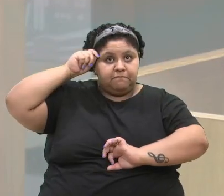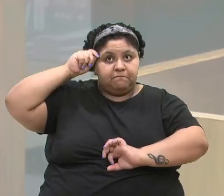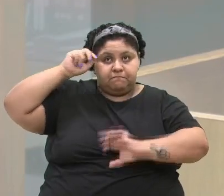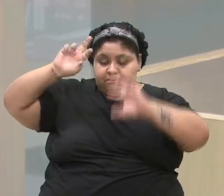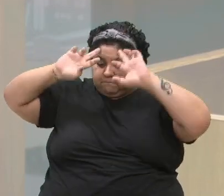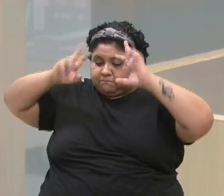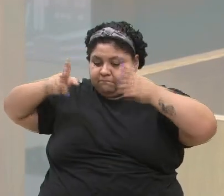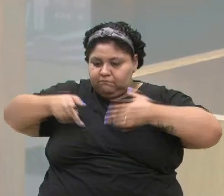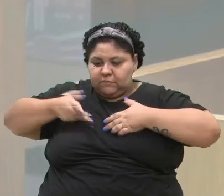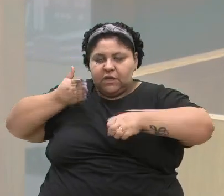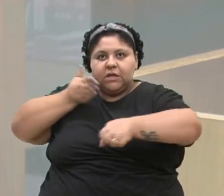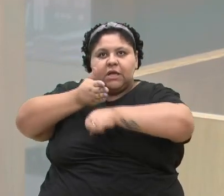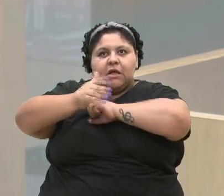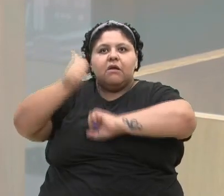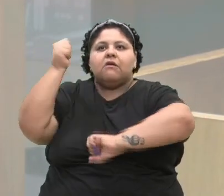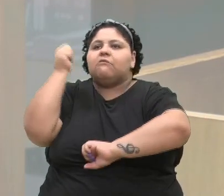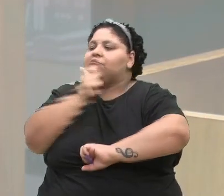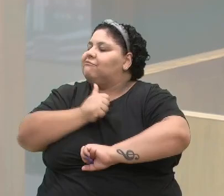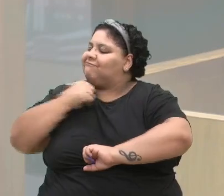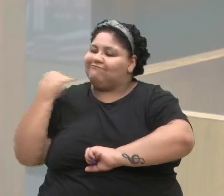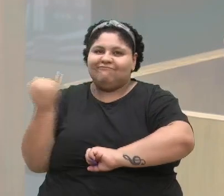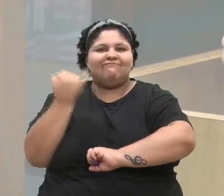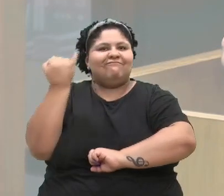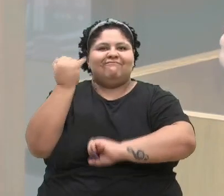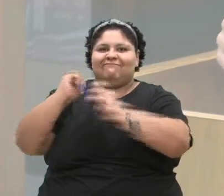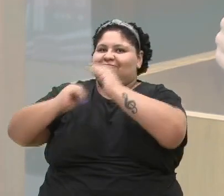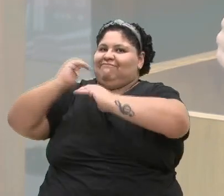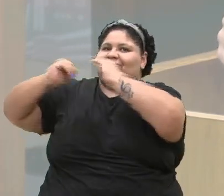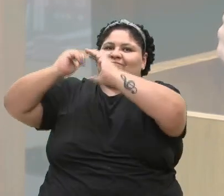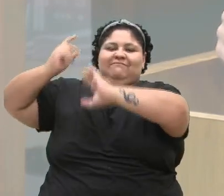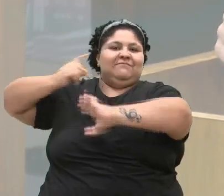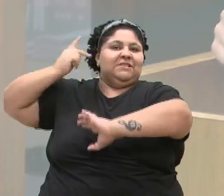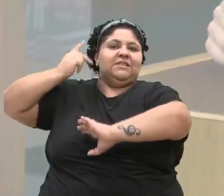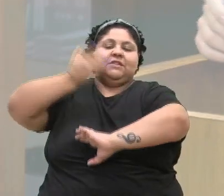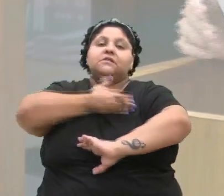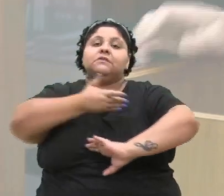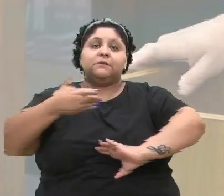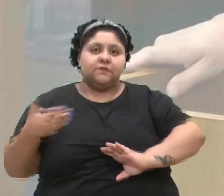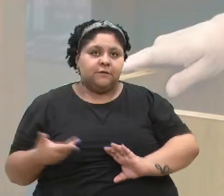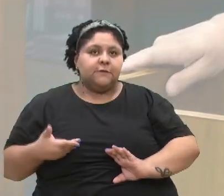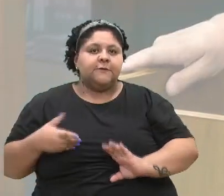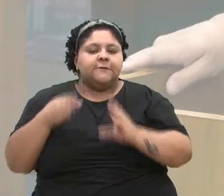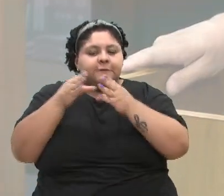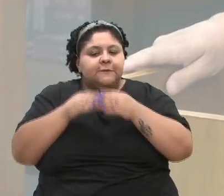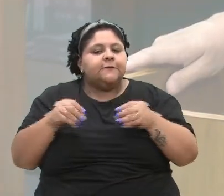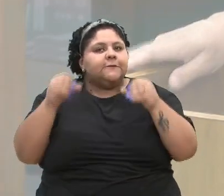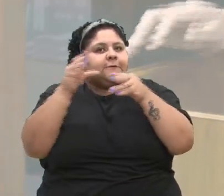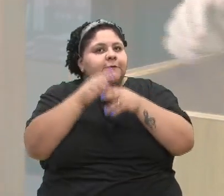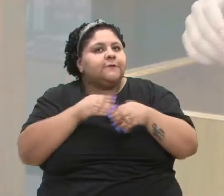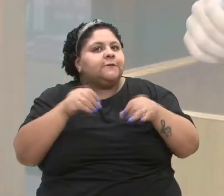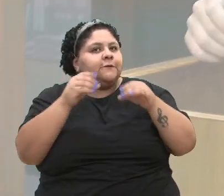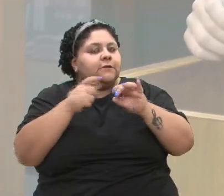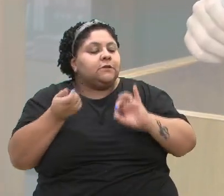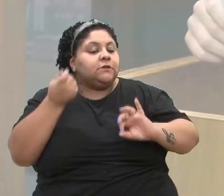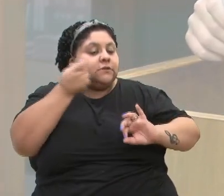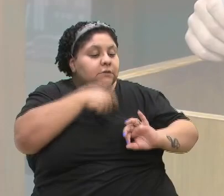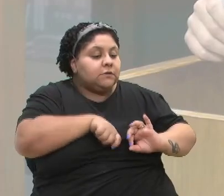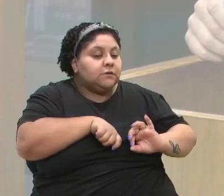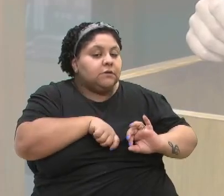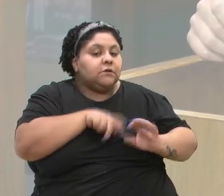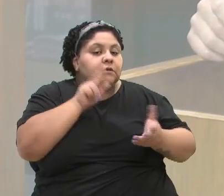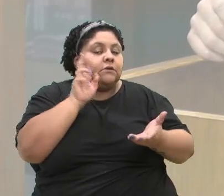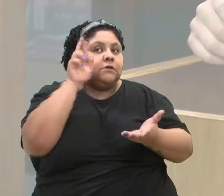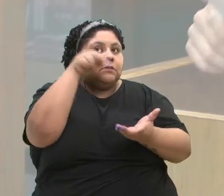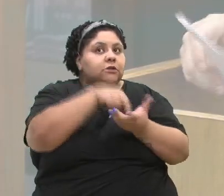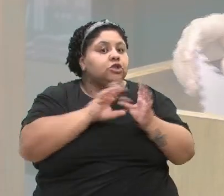Reconhecemos que a participação das mulheres é fundamental para a construção de políticas públicas mais eficazes e sensíveis às necessidades e realidades de